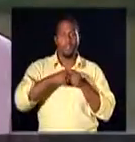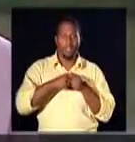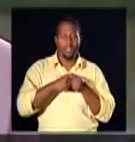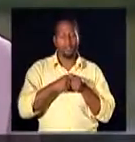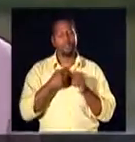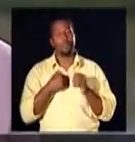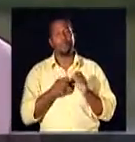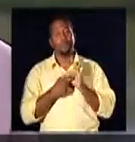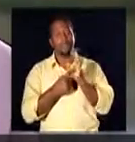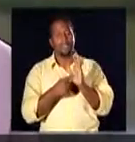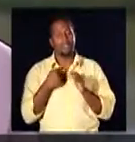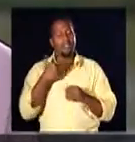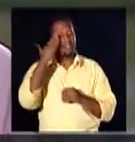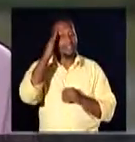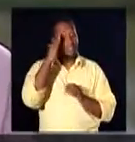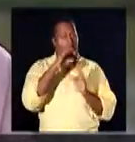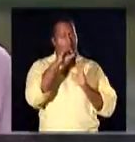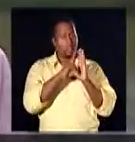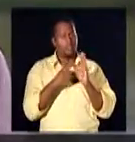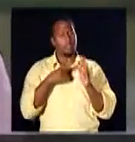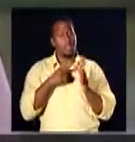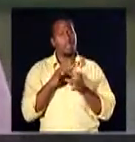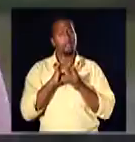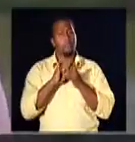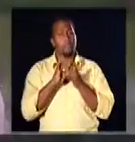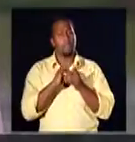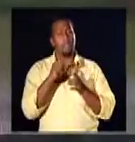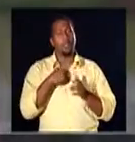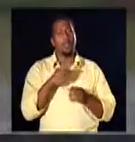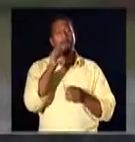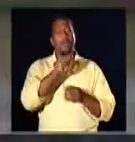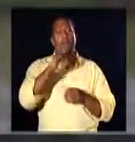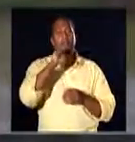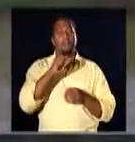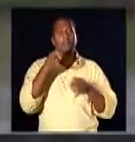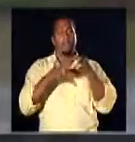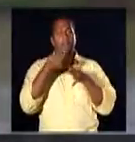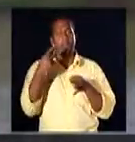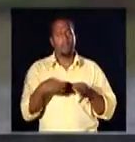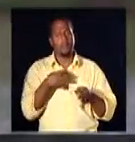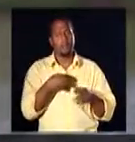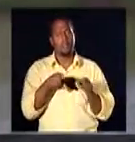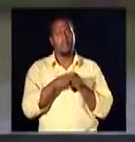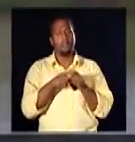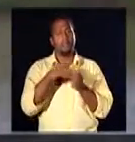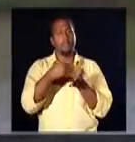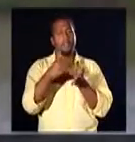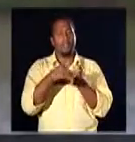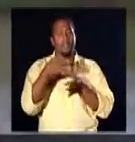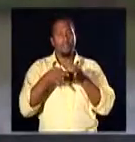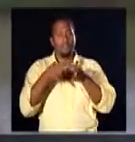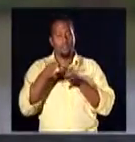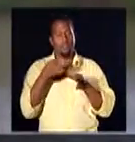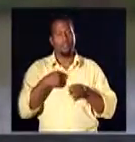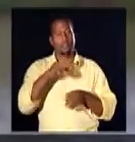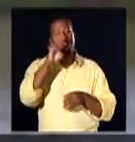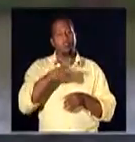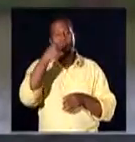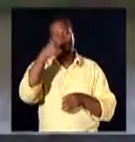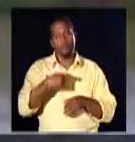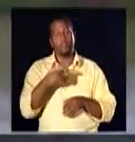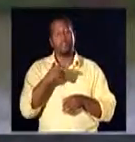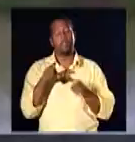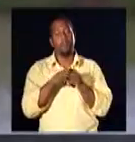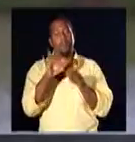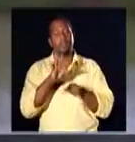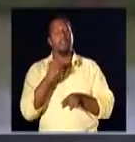Voltamos com o Entenda Direito, uma produção que conta com a parceria da Associação de Magistrados da Bahia, Secretaria de Justiça, Cidadania